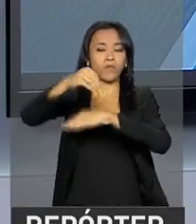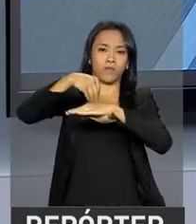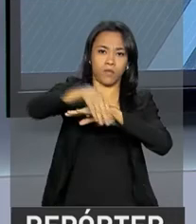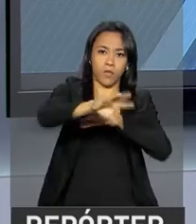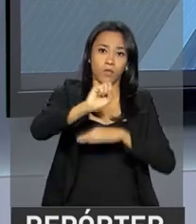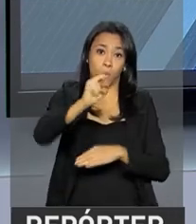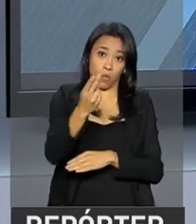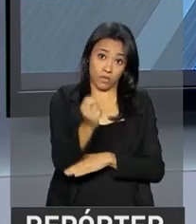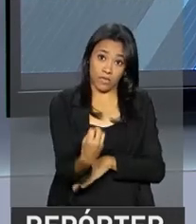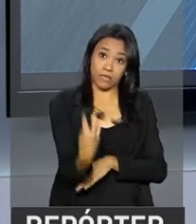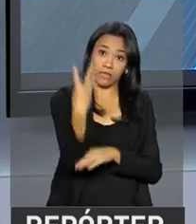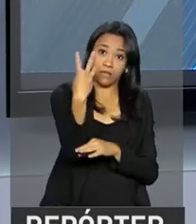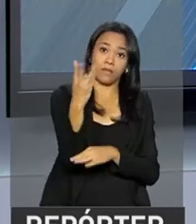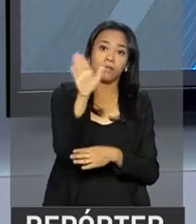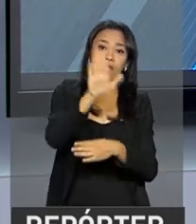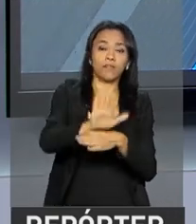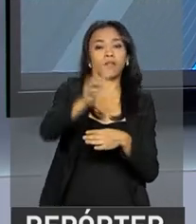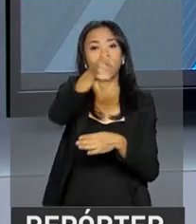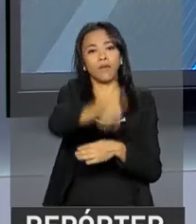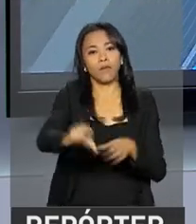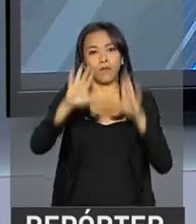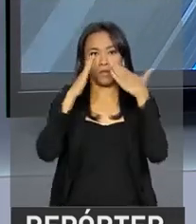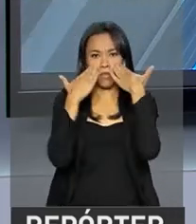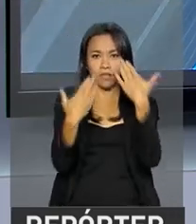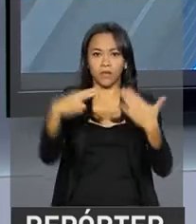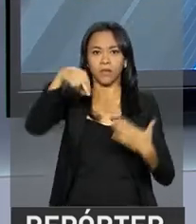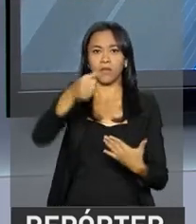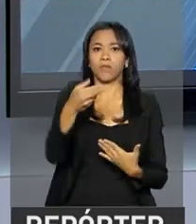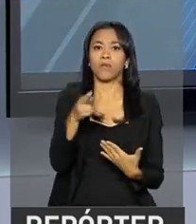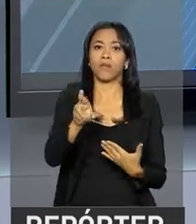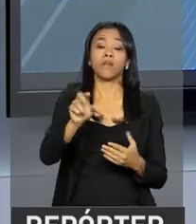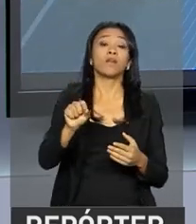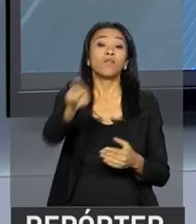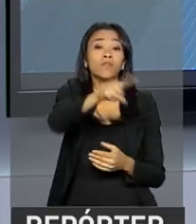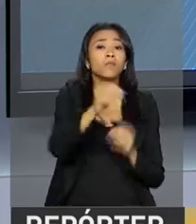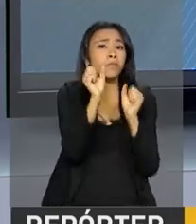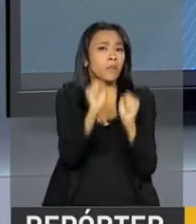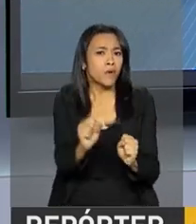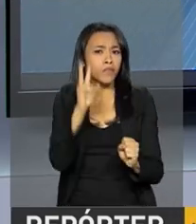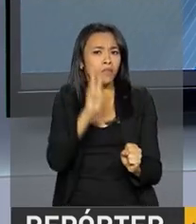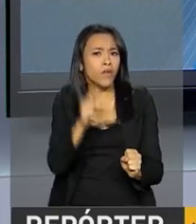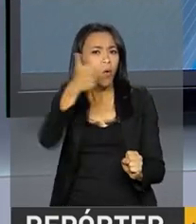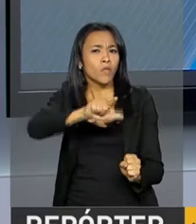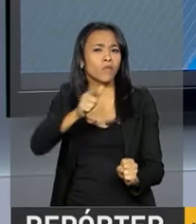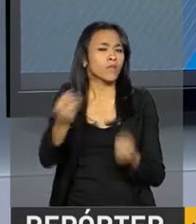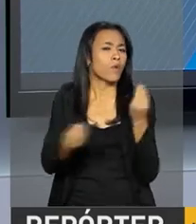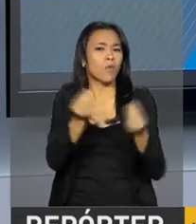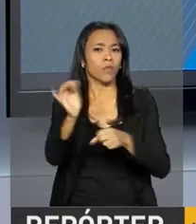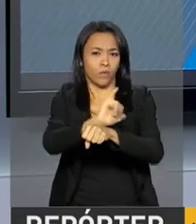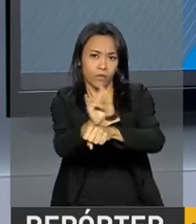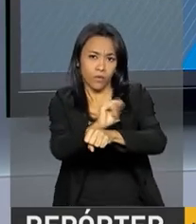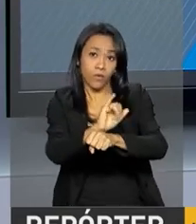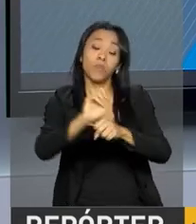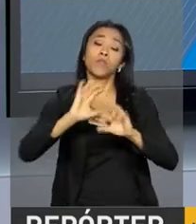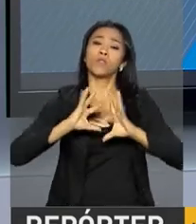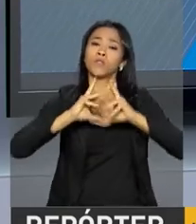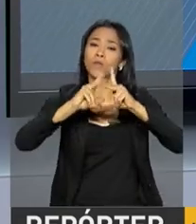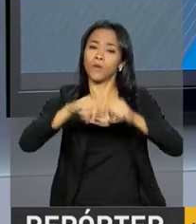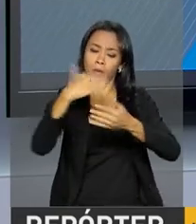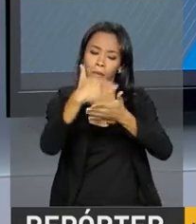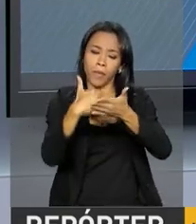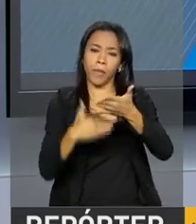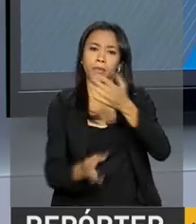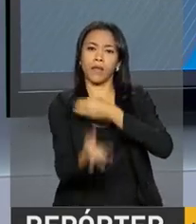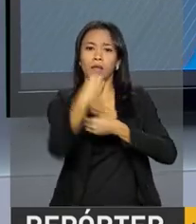ou às 3 da tarde na próxima edição do Repórter NBR. Você pode rever as reportagens no YouTube e toda a nossa